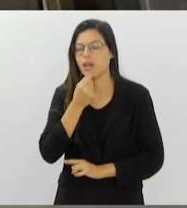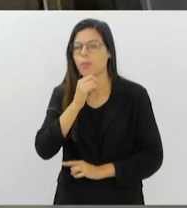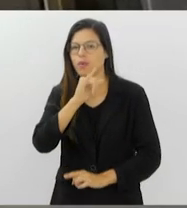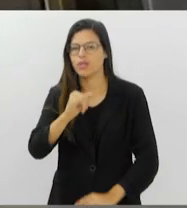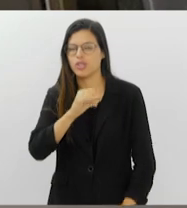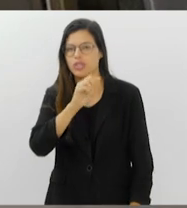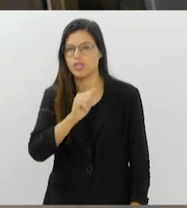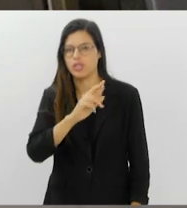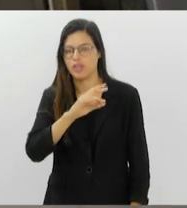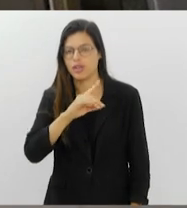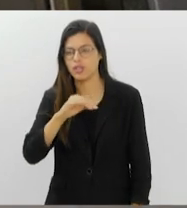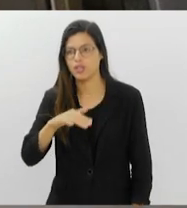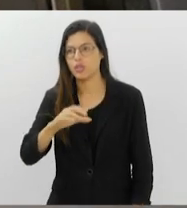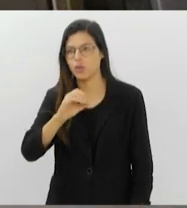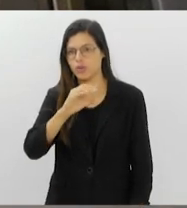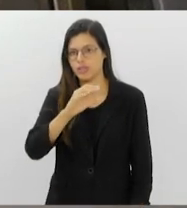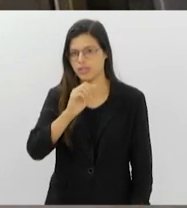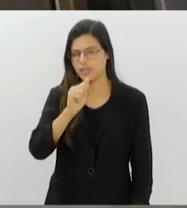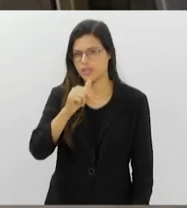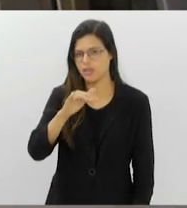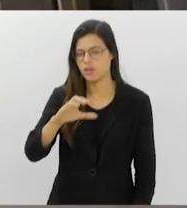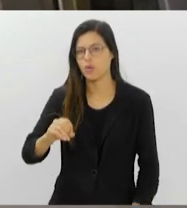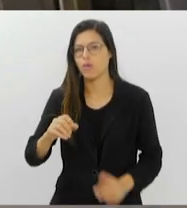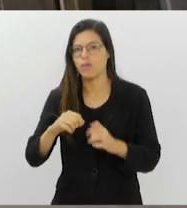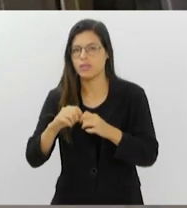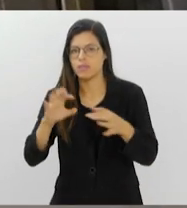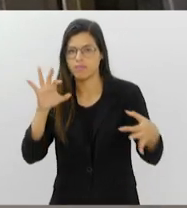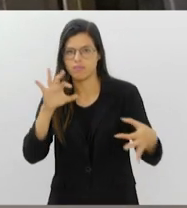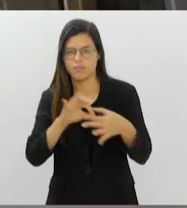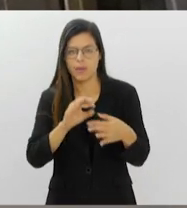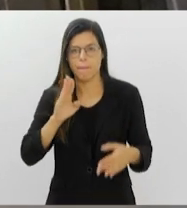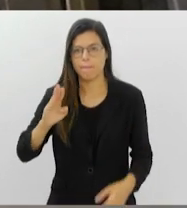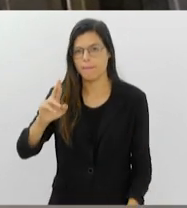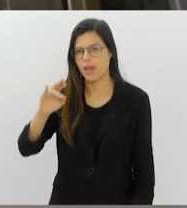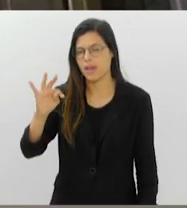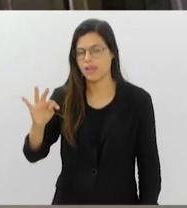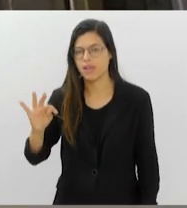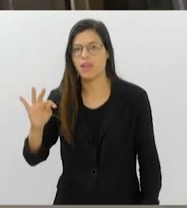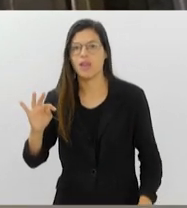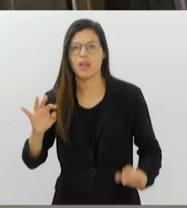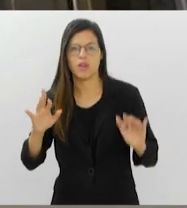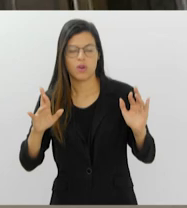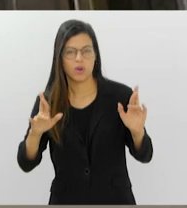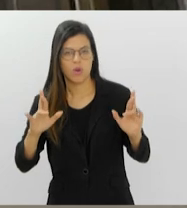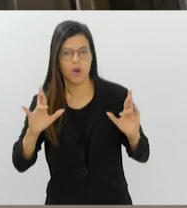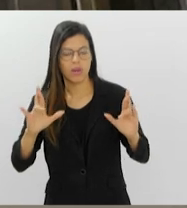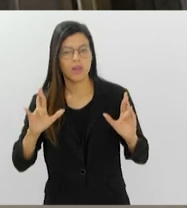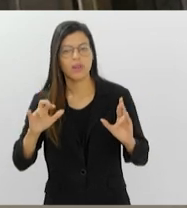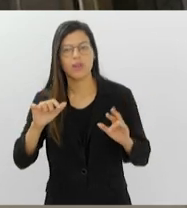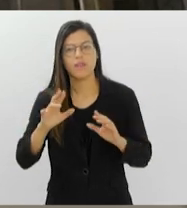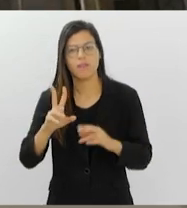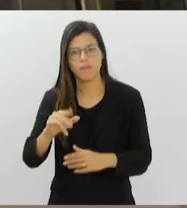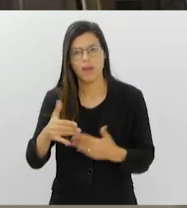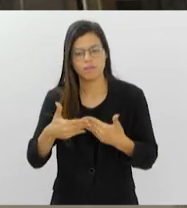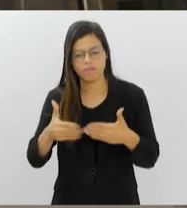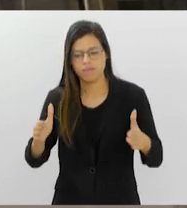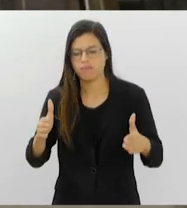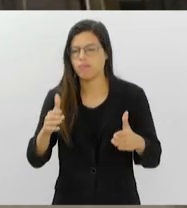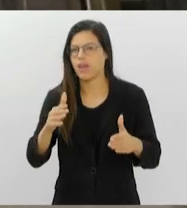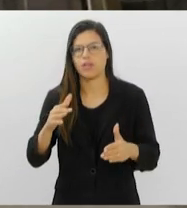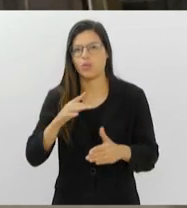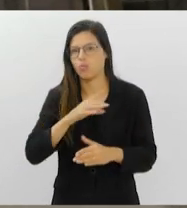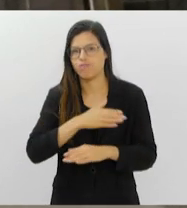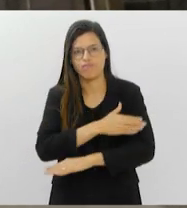Oceânico vai fazer a integração com o Serviço Especial BRT Rock in Rio e ficará aberta 24 horas para embarque. As outras